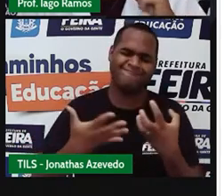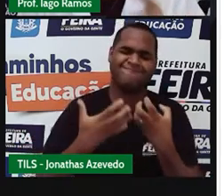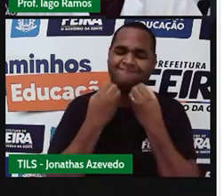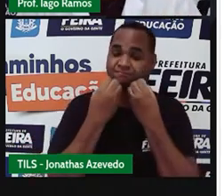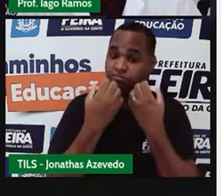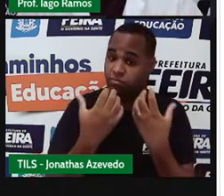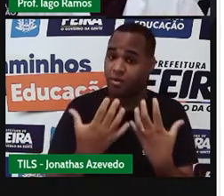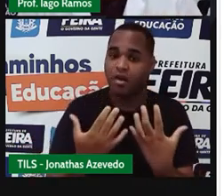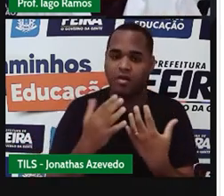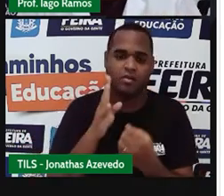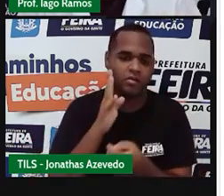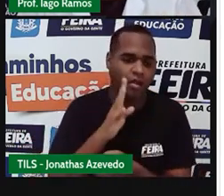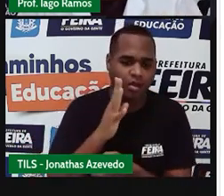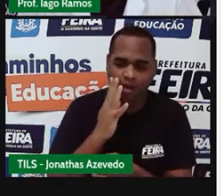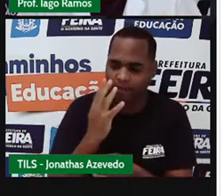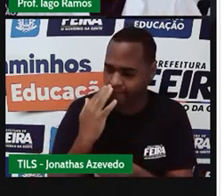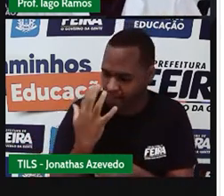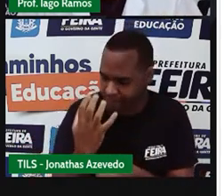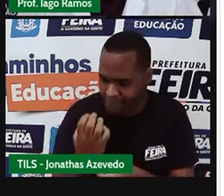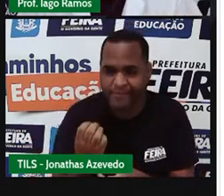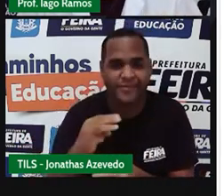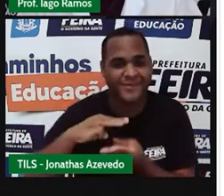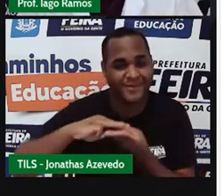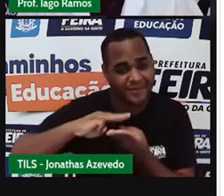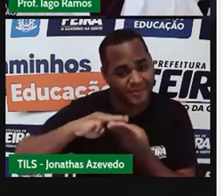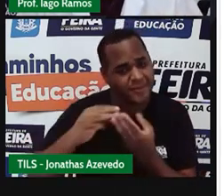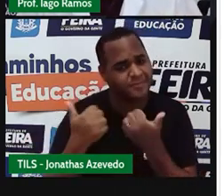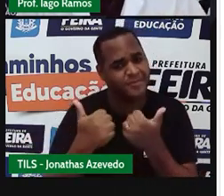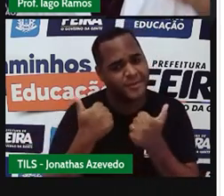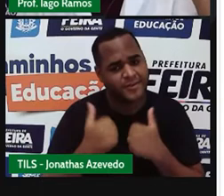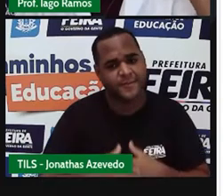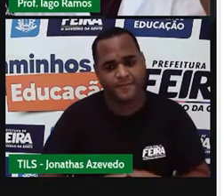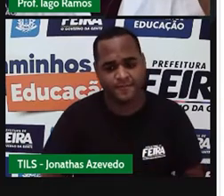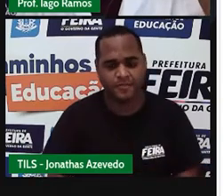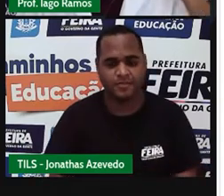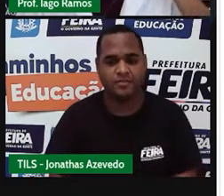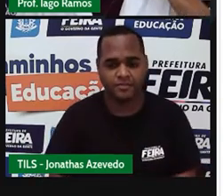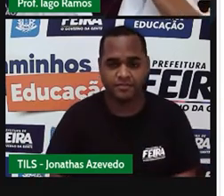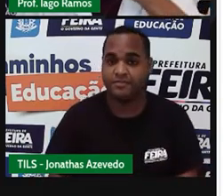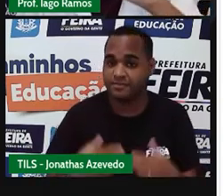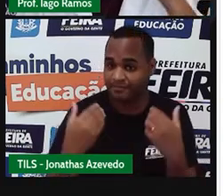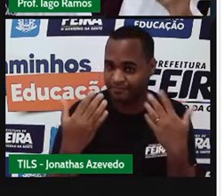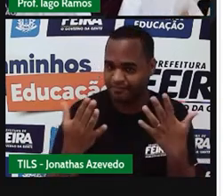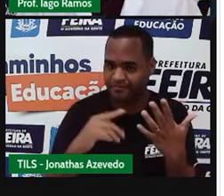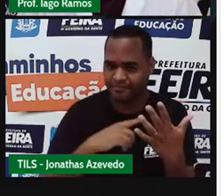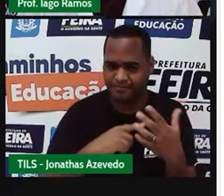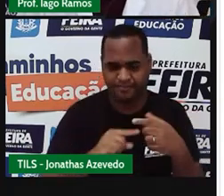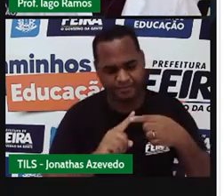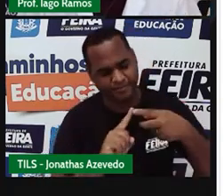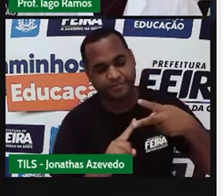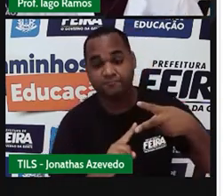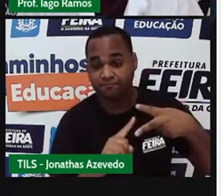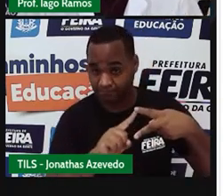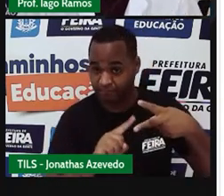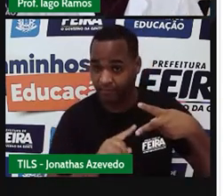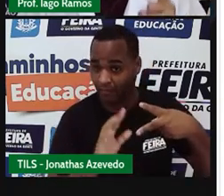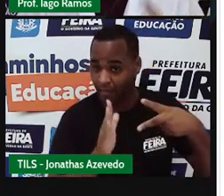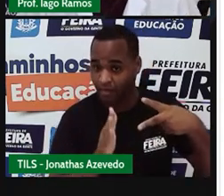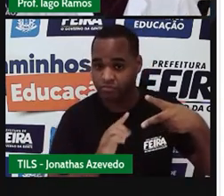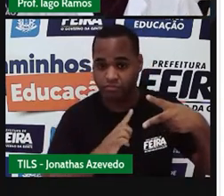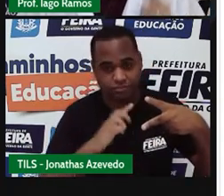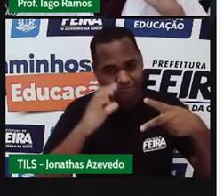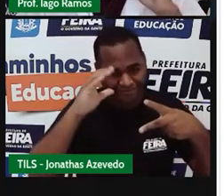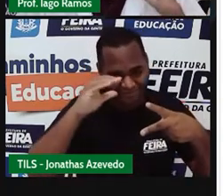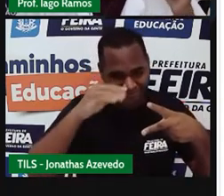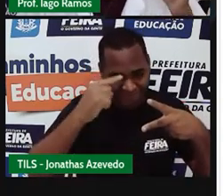Tem muita coisa legal na matemática assim. Certo? Então, a gente tem aí essas duas curiosidadezinhas na tabuada